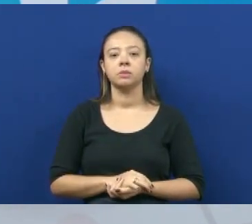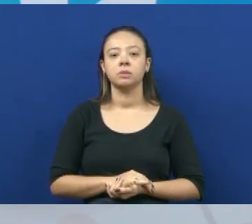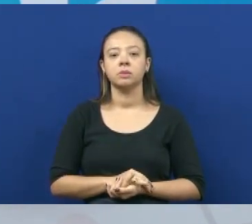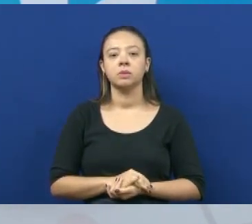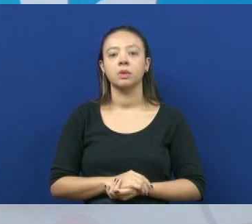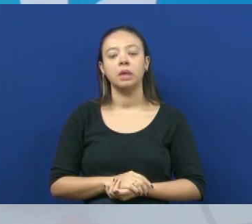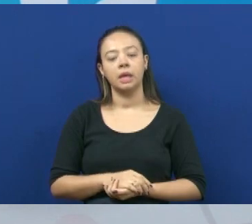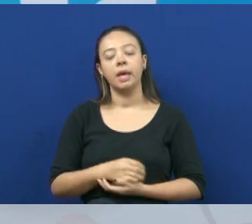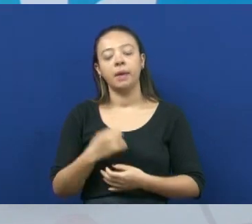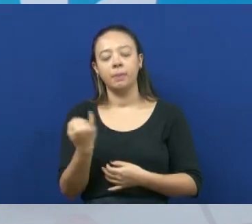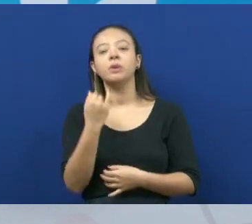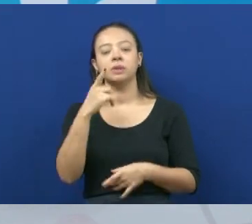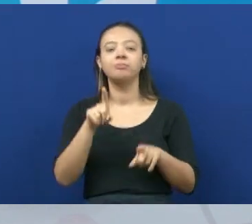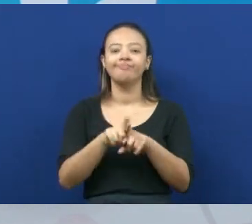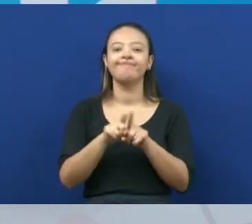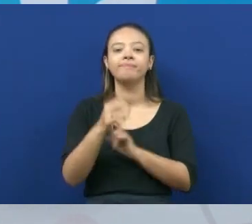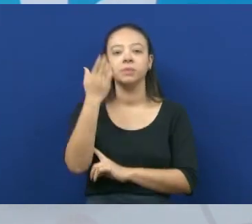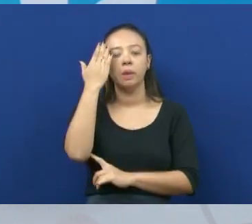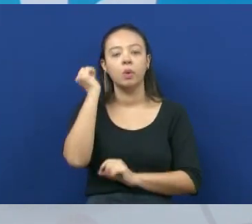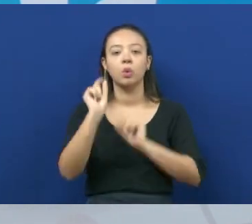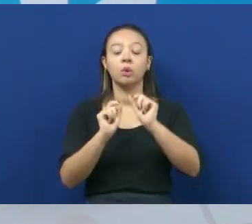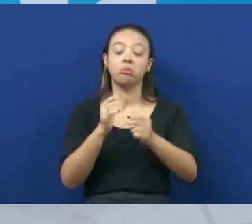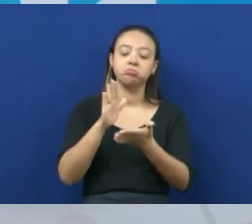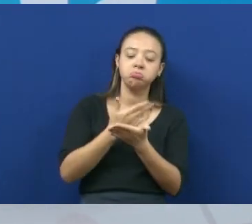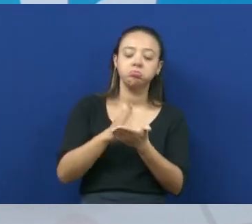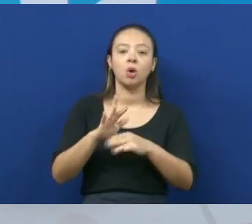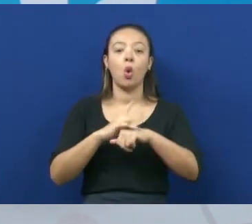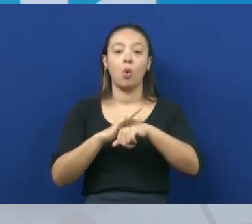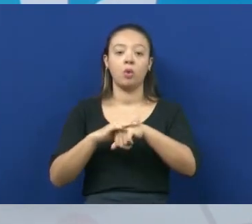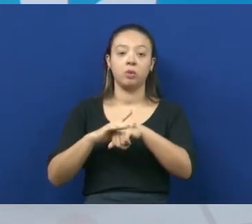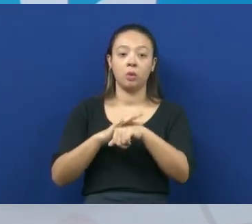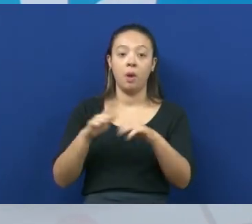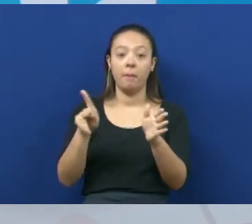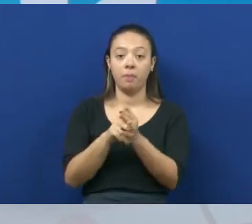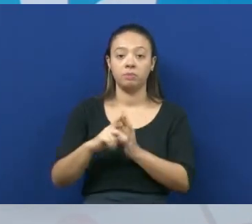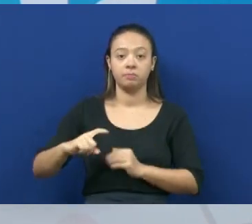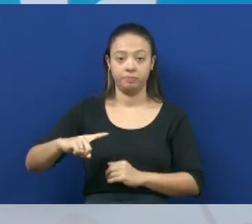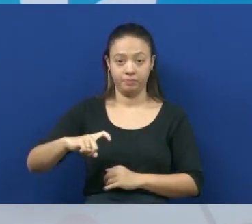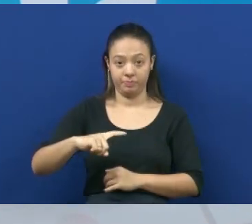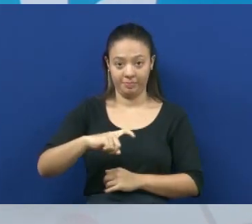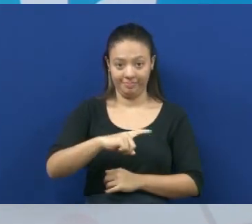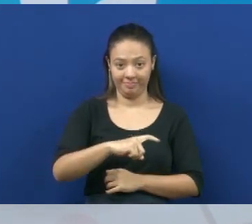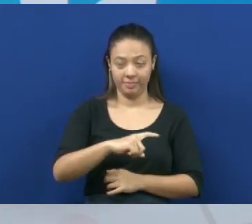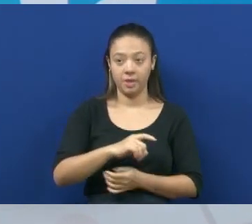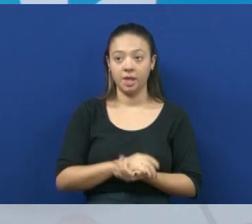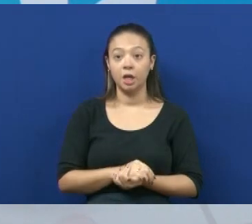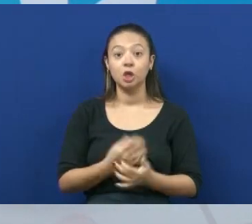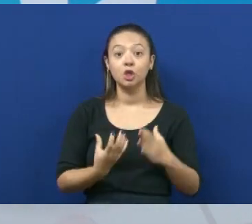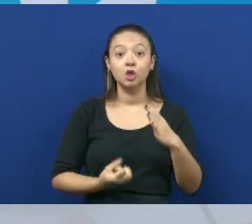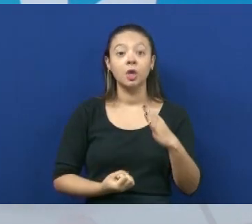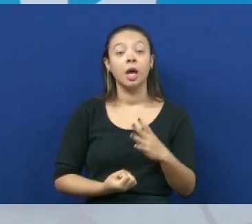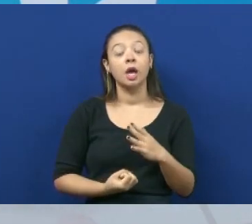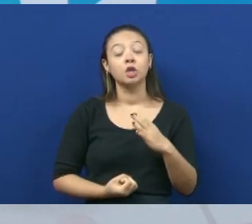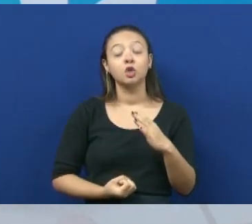interessante que algumas doenças bacterianas tenham voltado depois de anos e anos que nós não